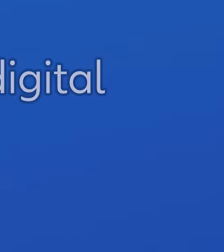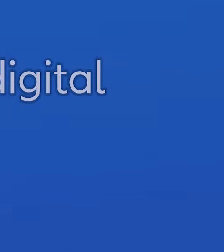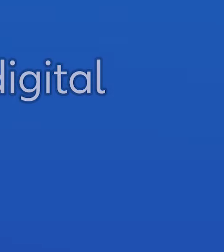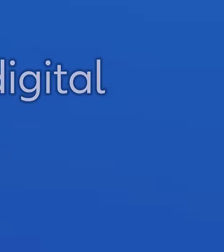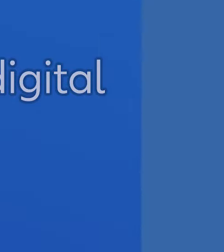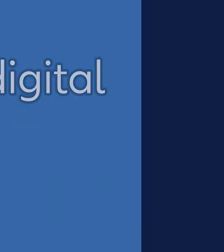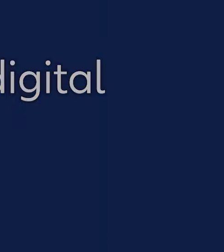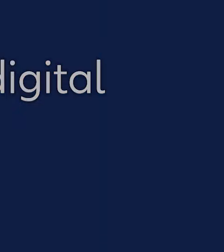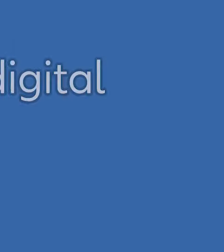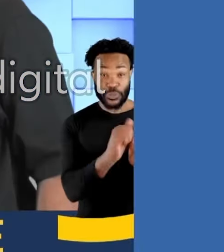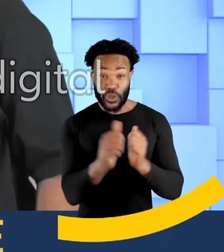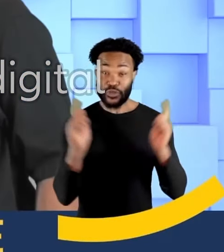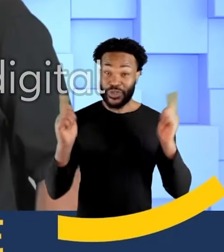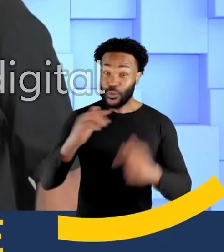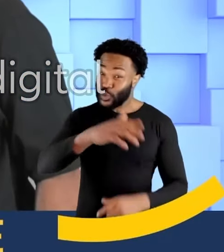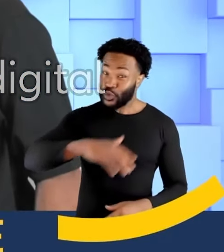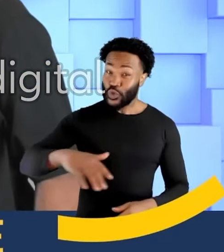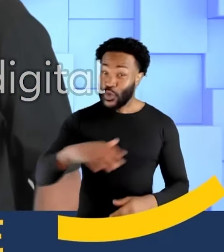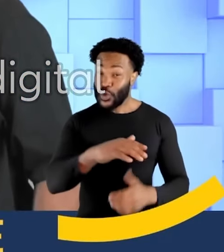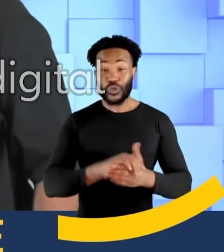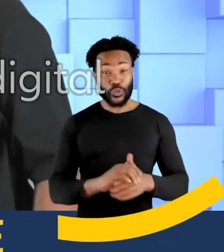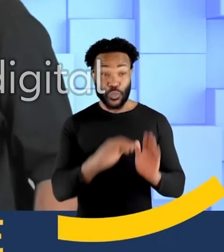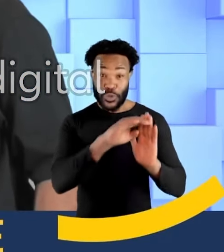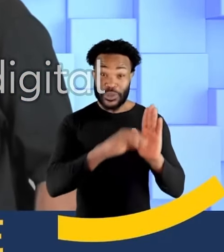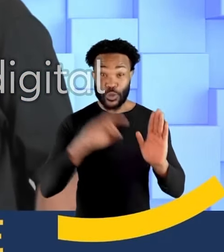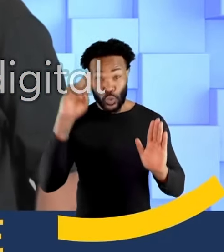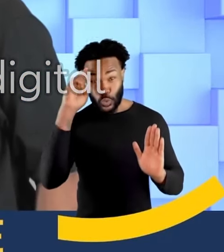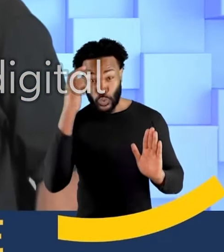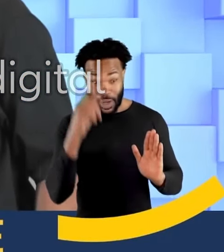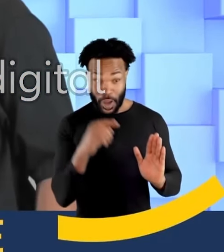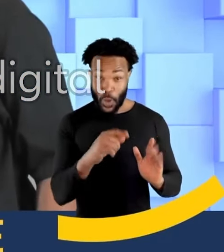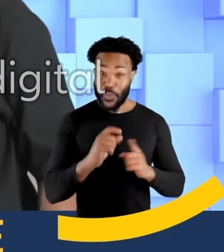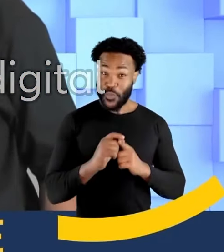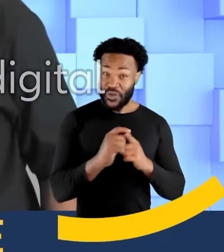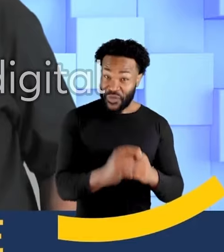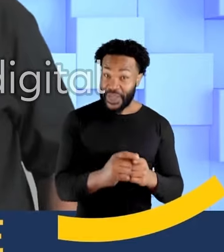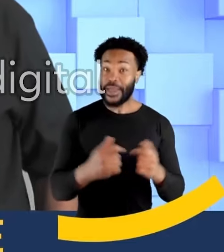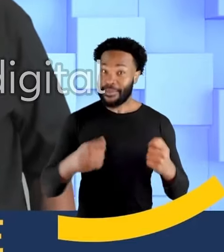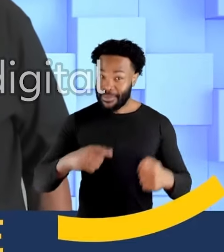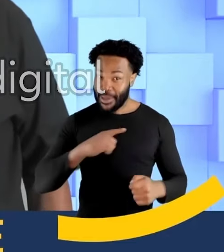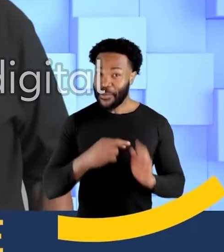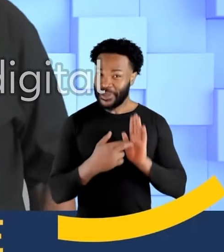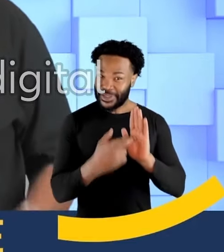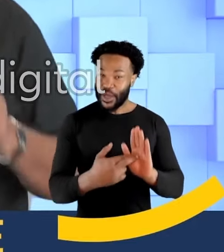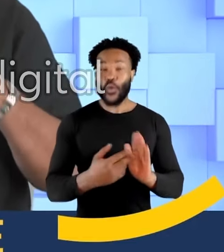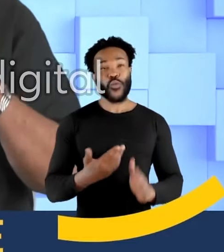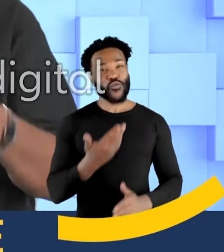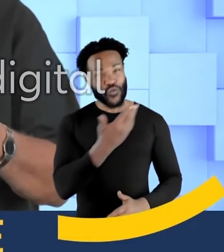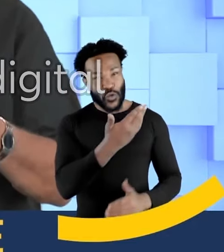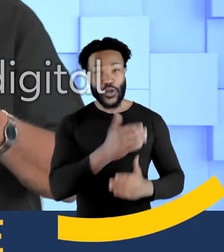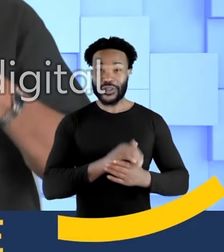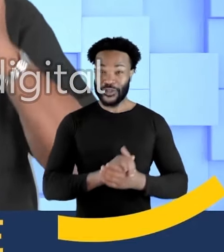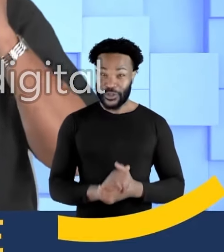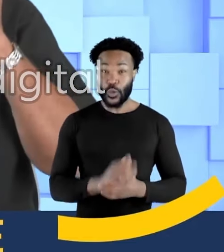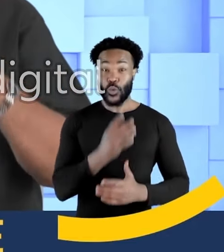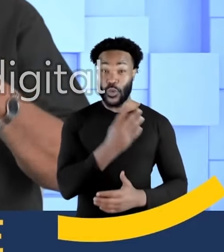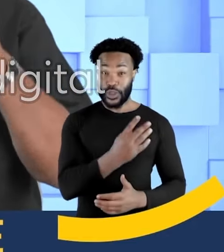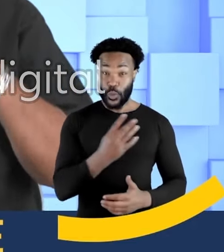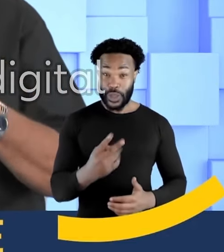União Brasil. Esporte e lazer para todos. Grandes eventos culturais da periferia. A quebrada tem voz. Vote Silvio,